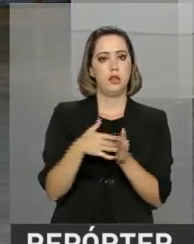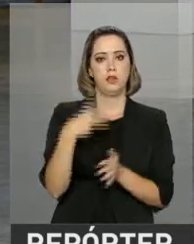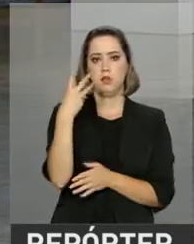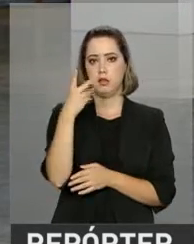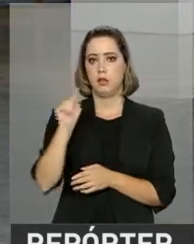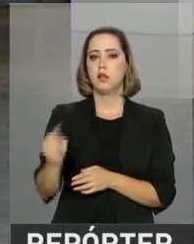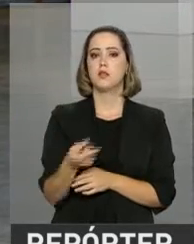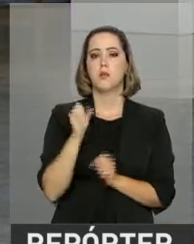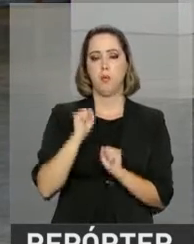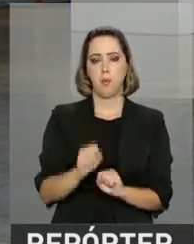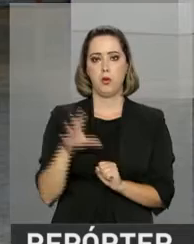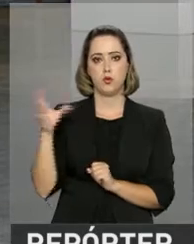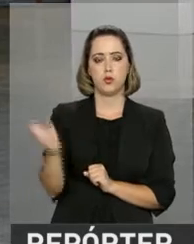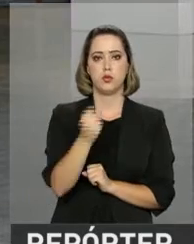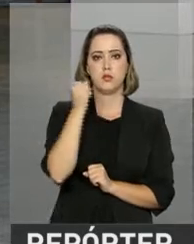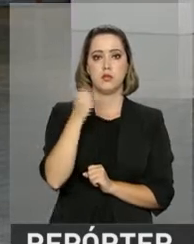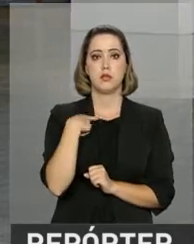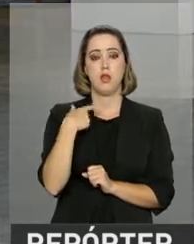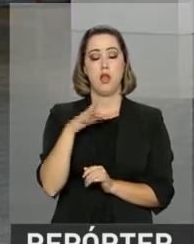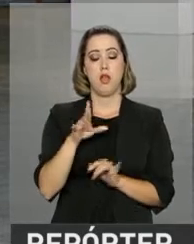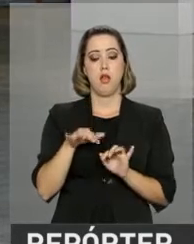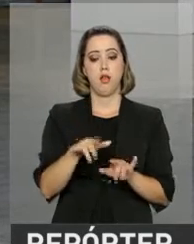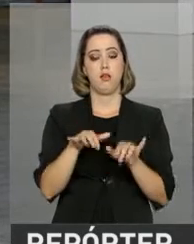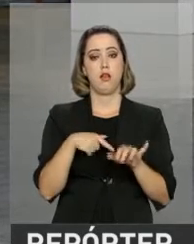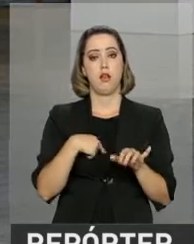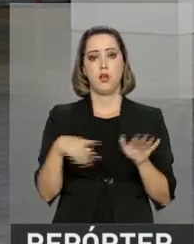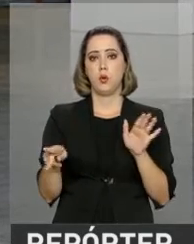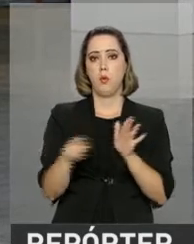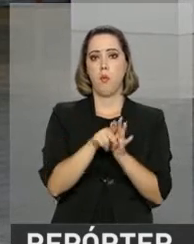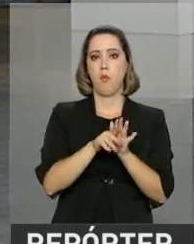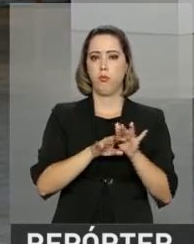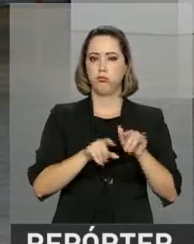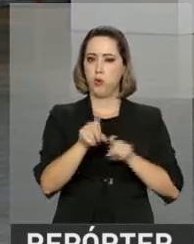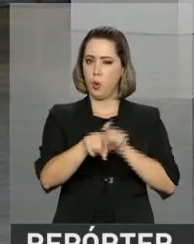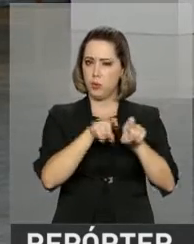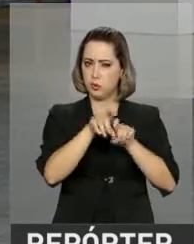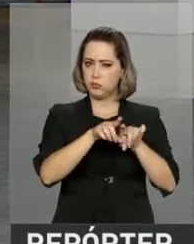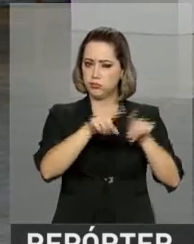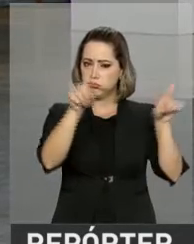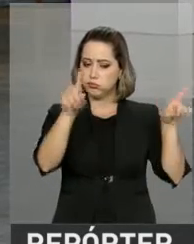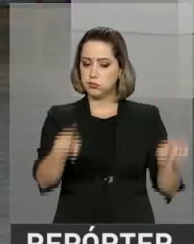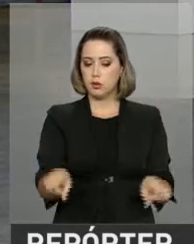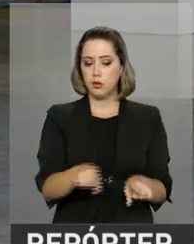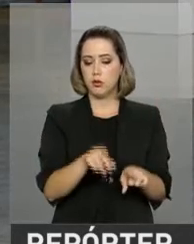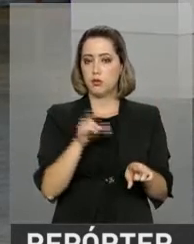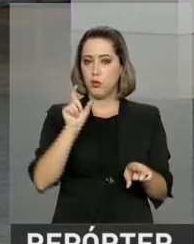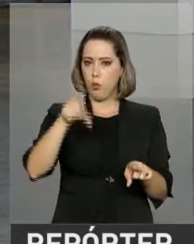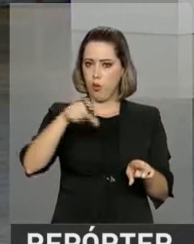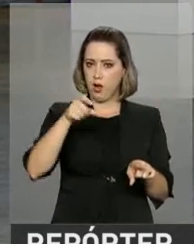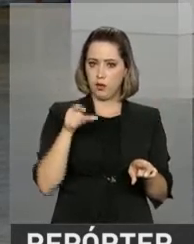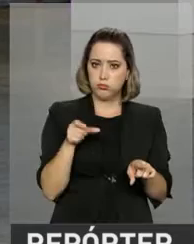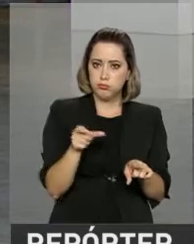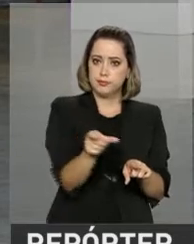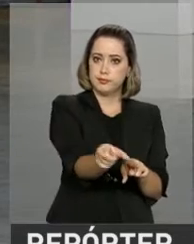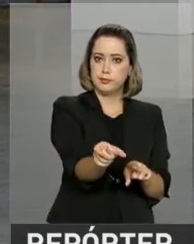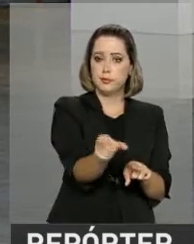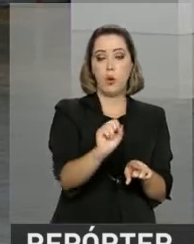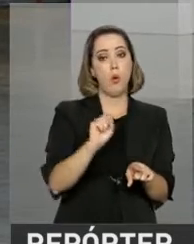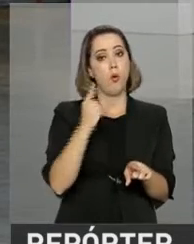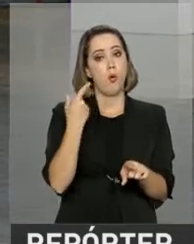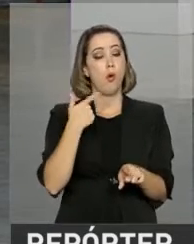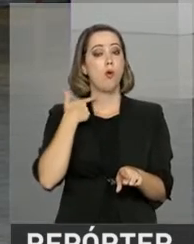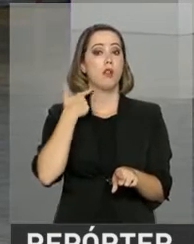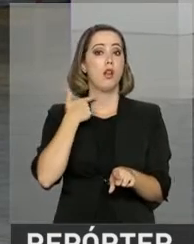ser sacados nos terminais eletrônicos da Caixa Econômica Federal por meio do cartão cidadão ou nas casas